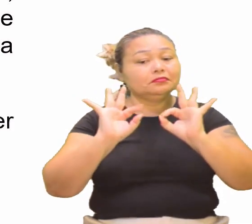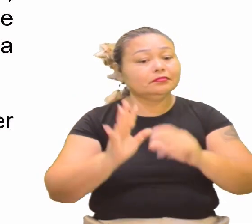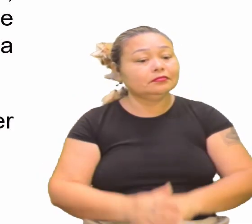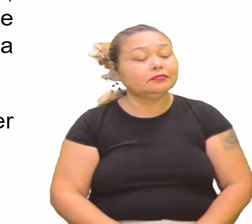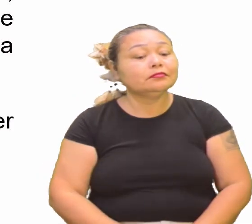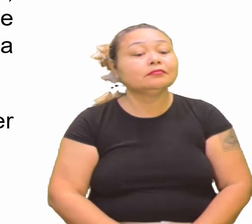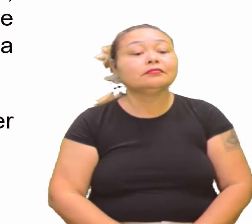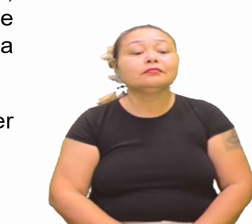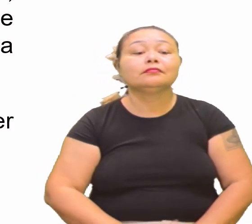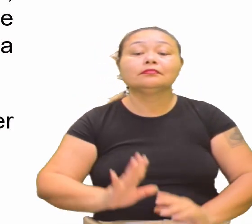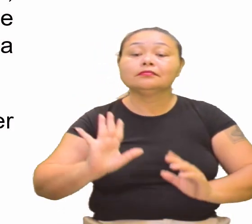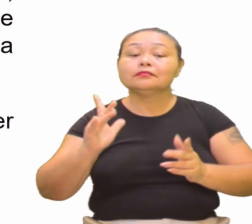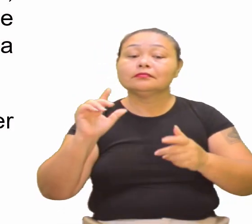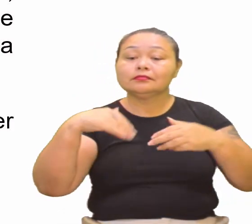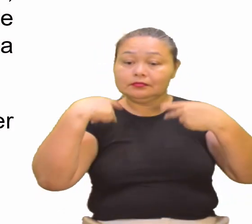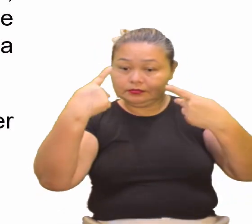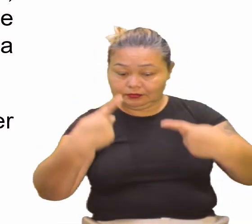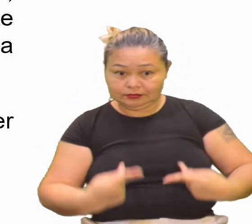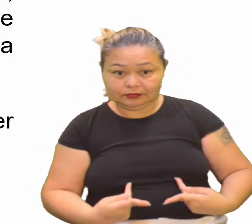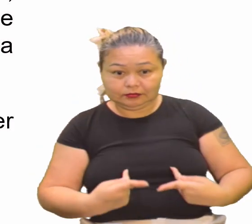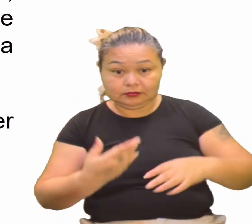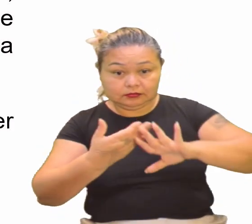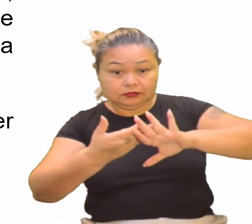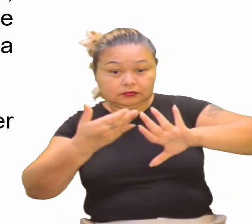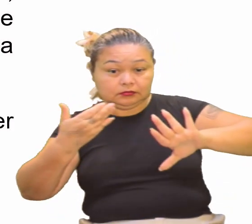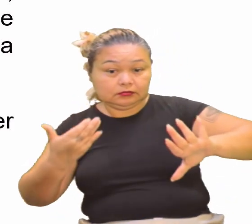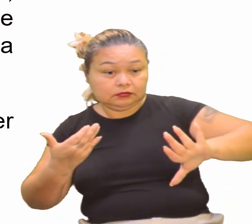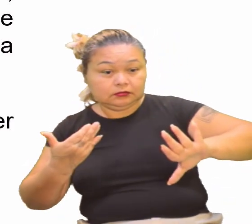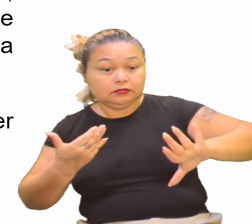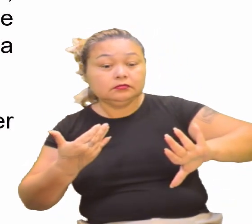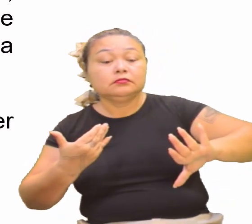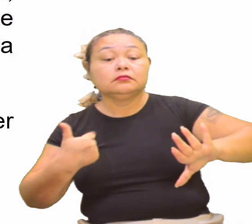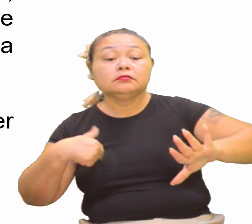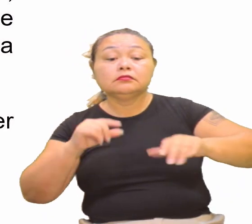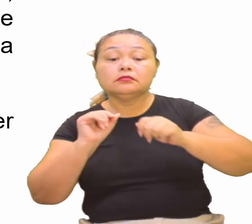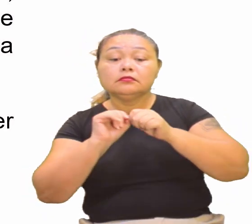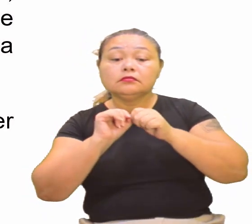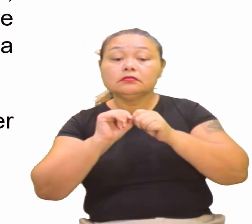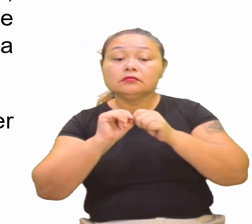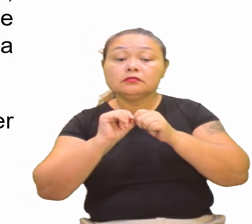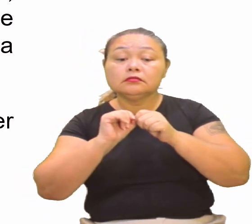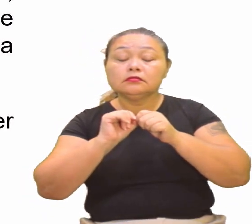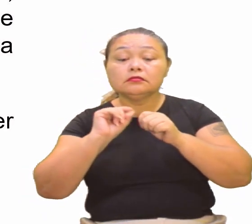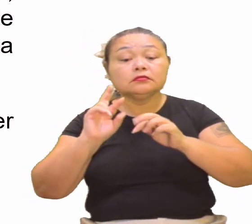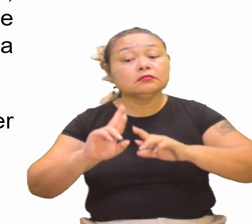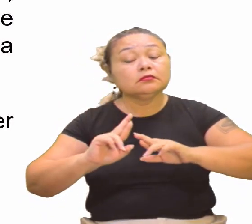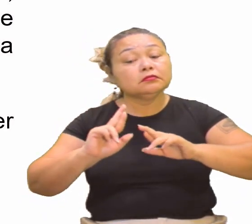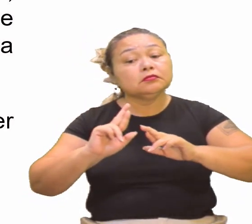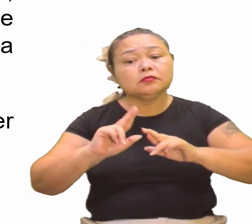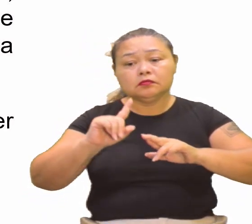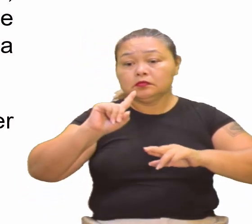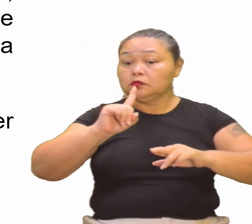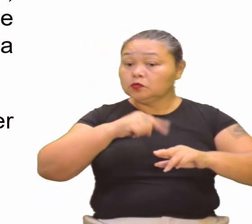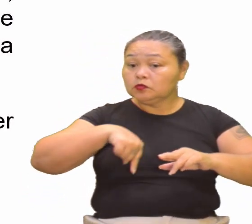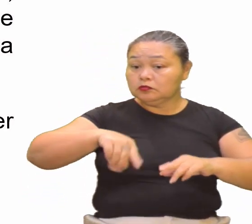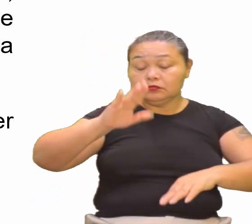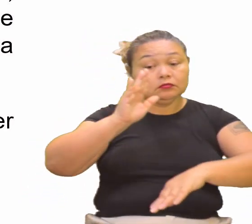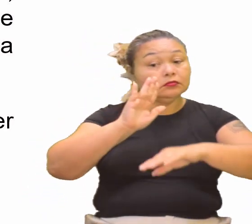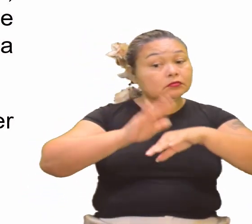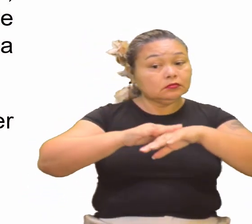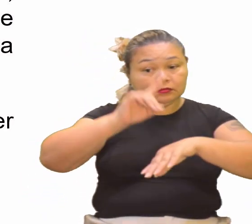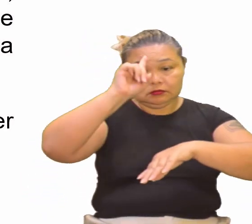a atividade humana que distingue e aperfeiçoa o ser humano torna-se, tornando-se senhor de todas as coisas,